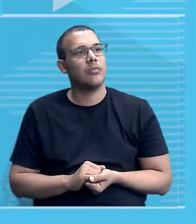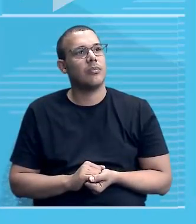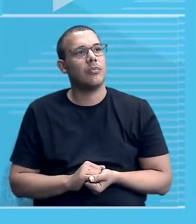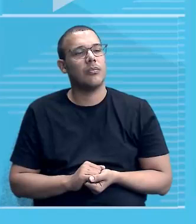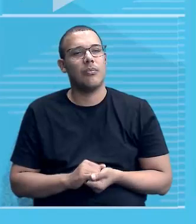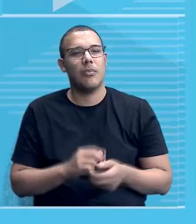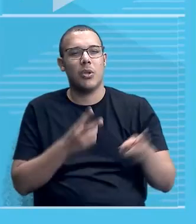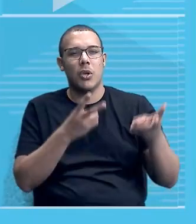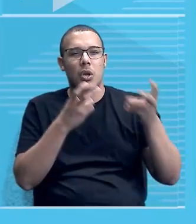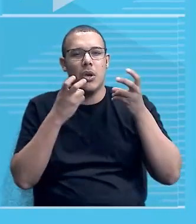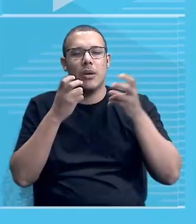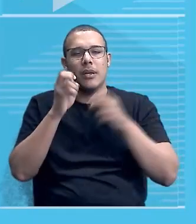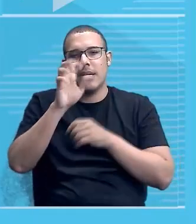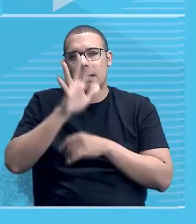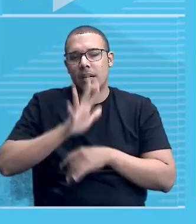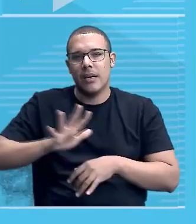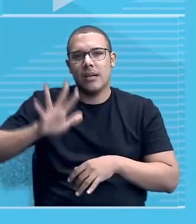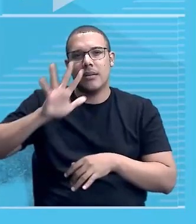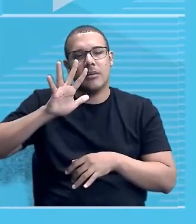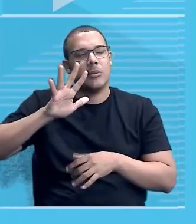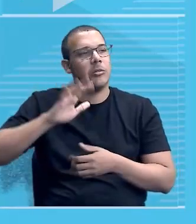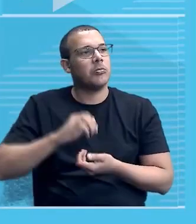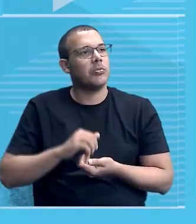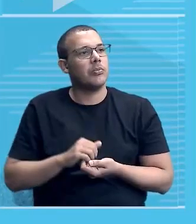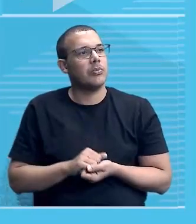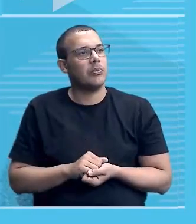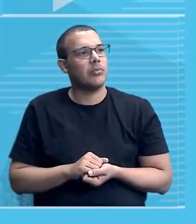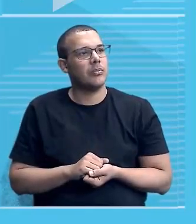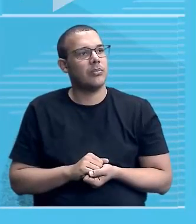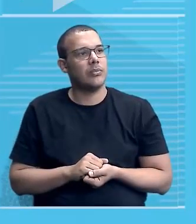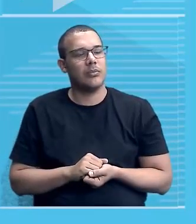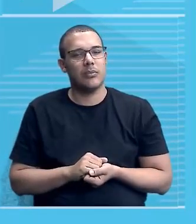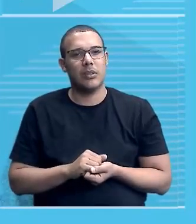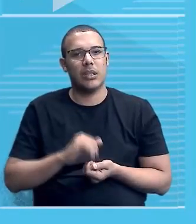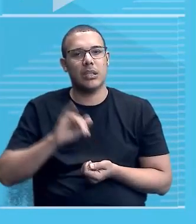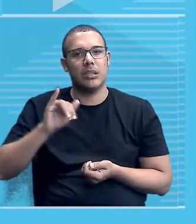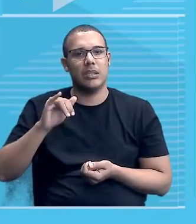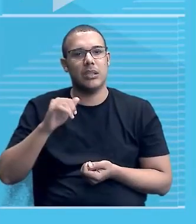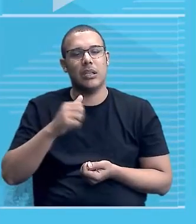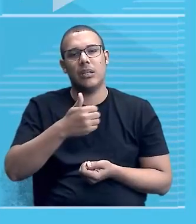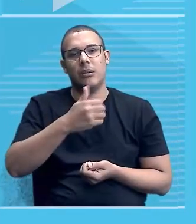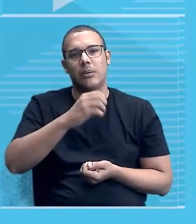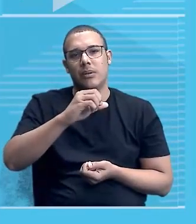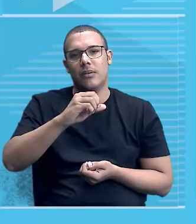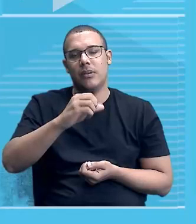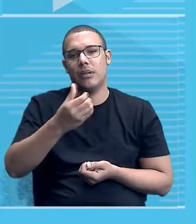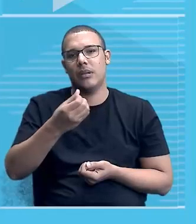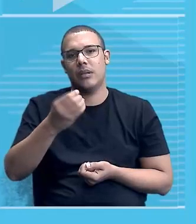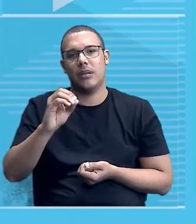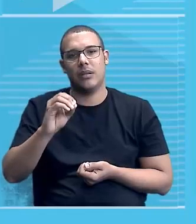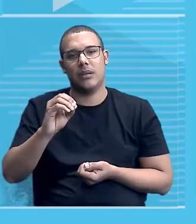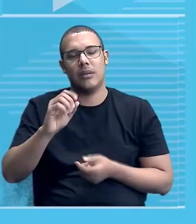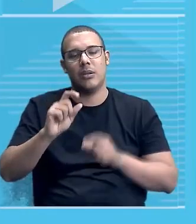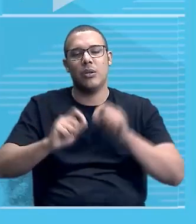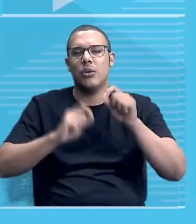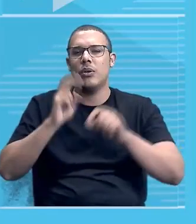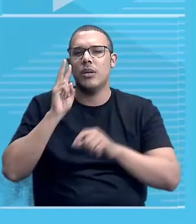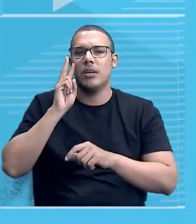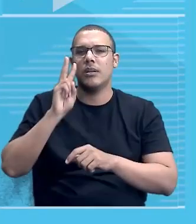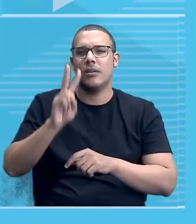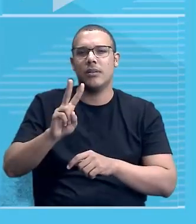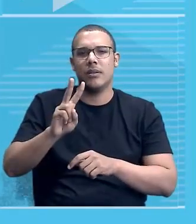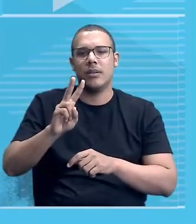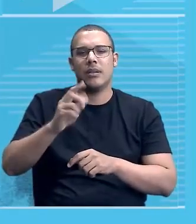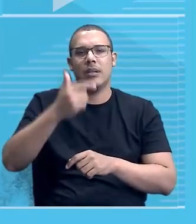observa essa gravura, né? Que ela é de janeiro de 1960, olha aí a fonte, e o que vemos? Na